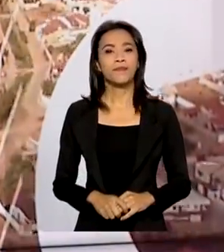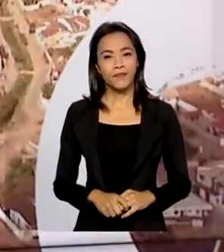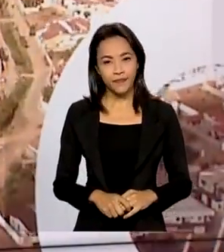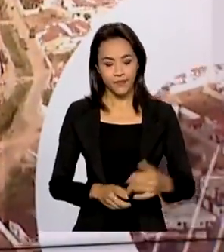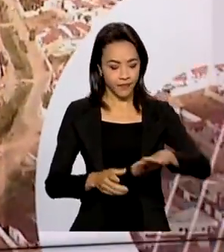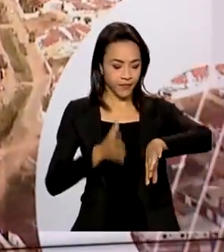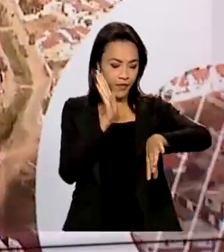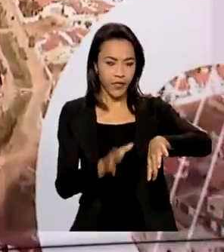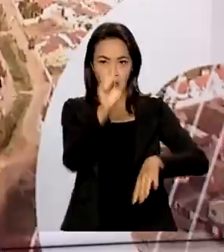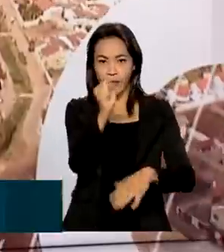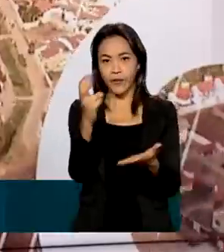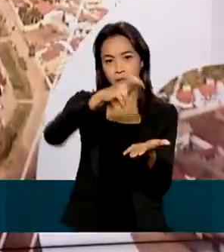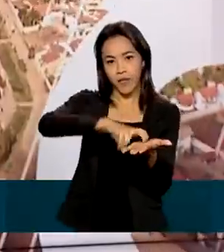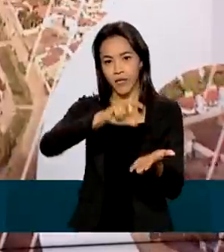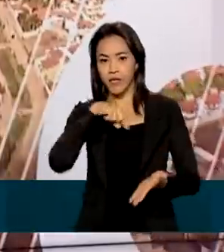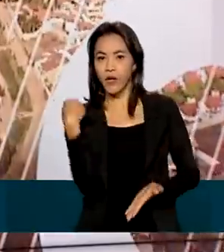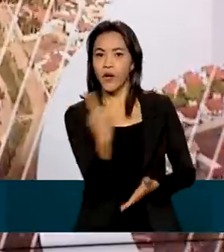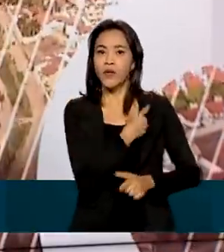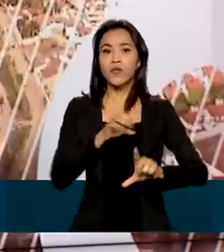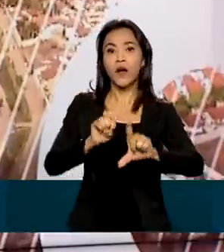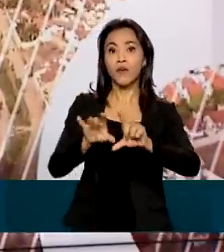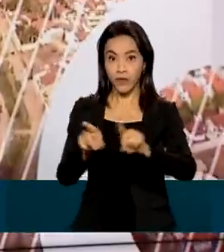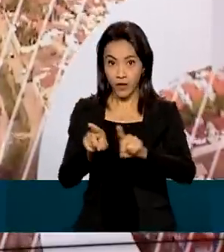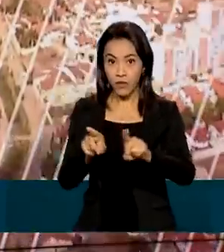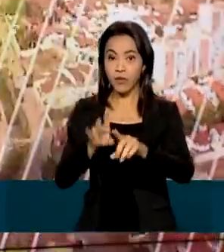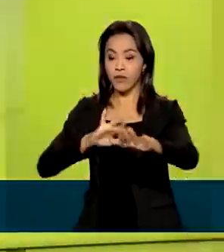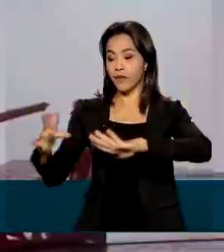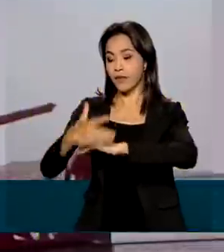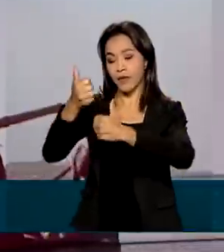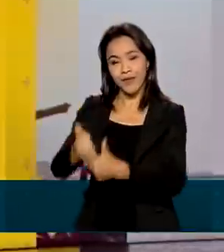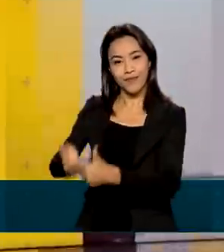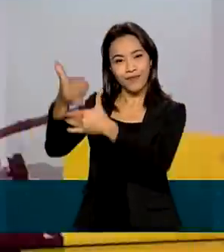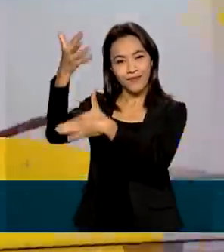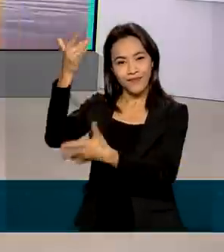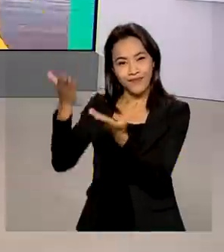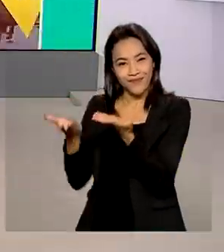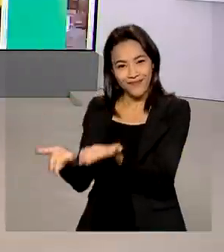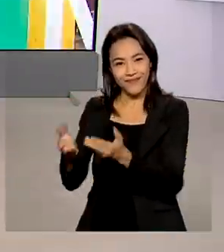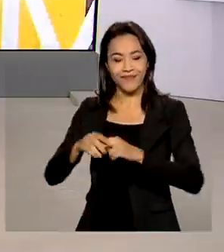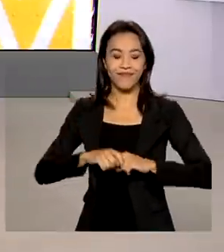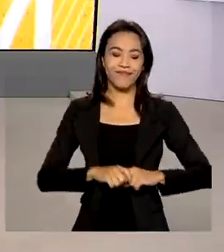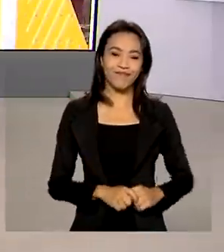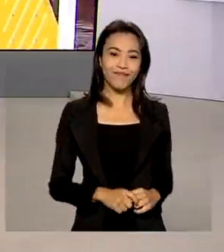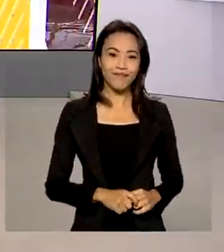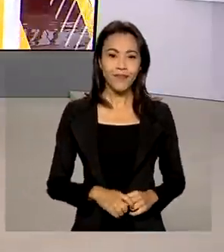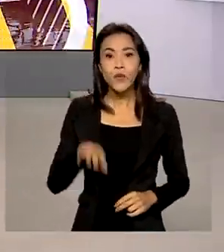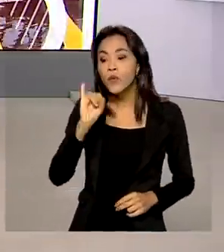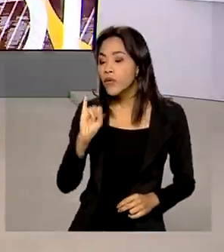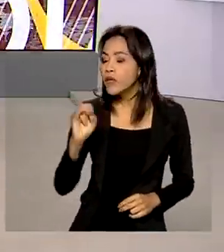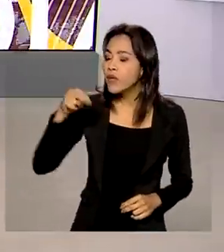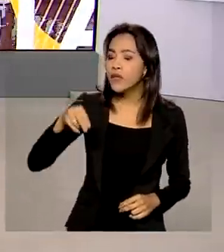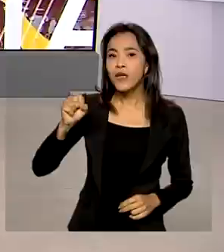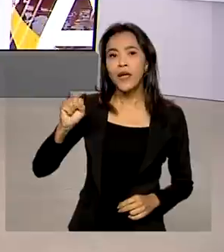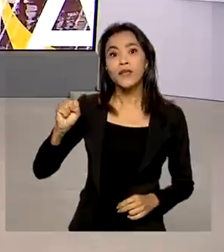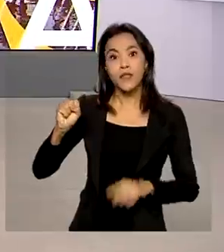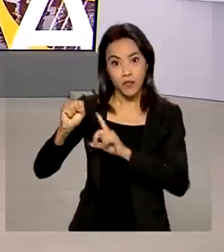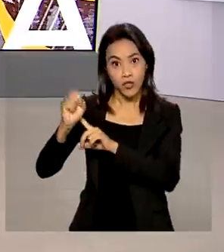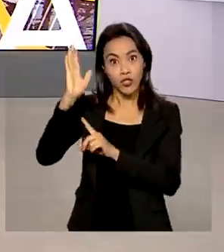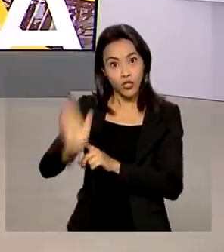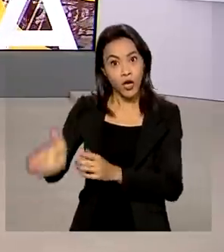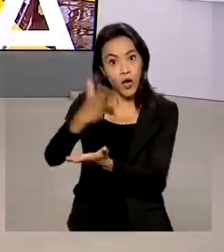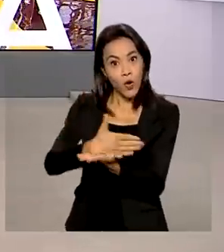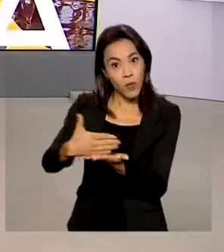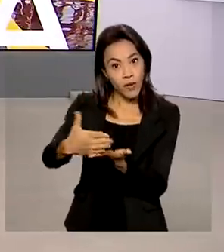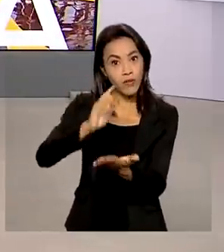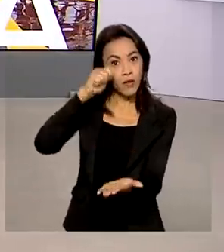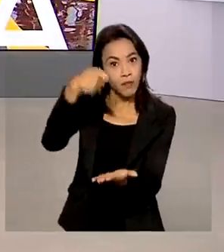São oito horas da manhã e estamos ao vivo também pelas redes sociais. O INSS começa a apagar a partir